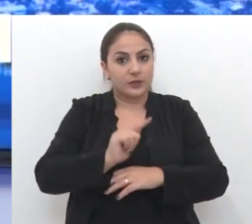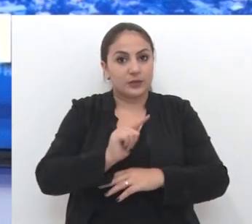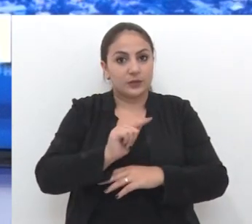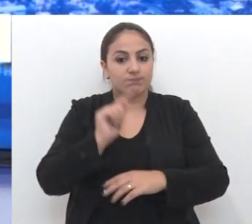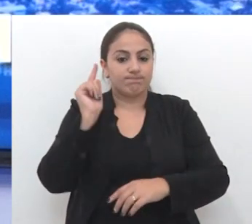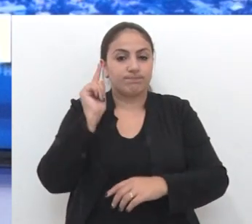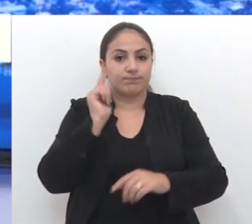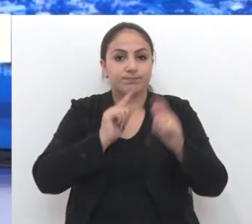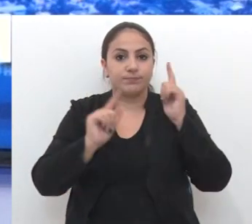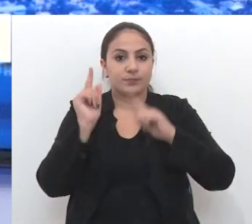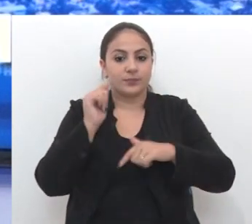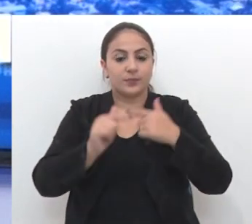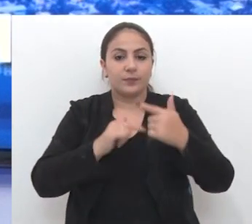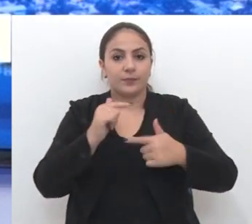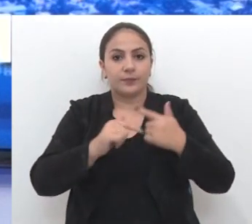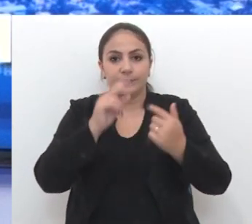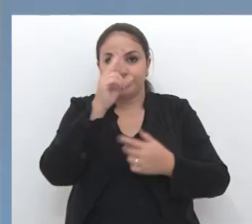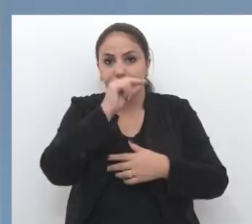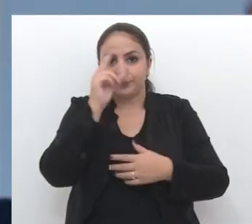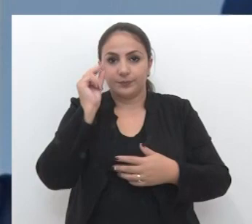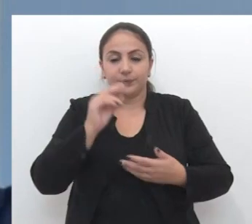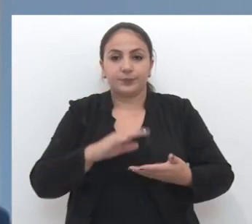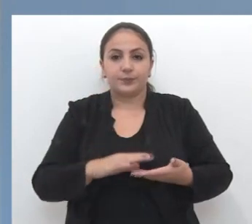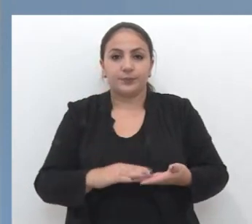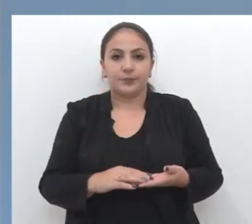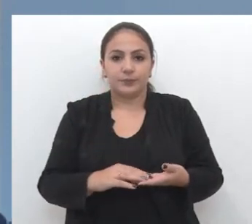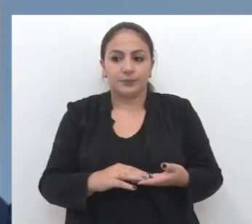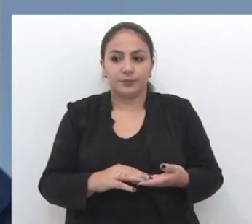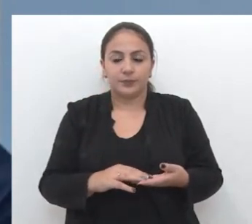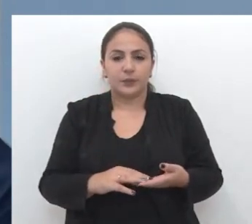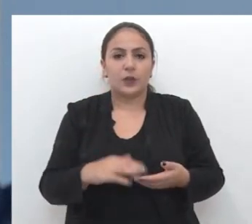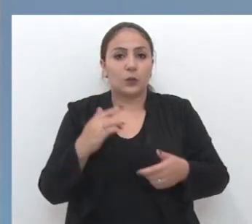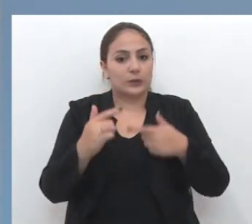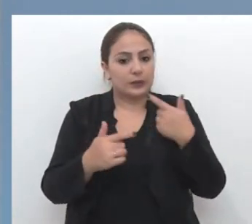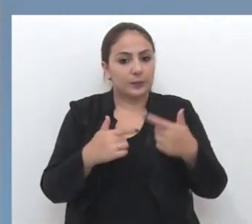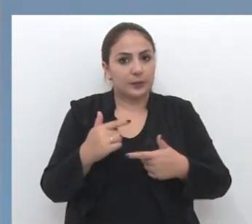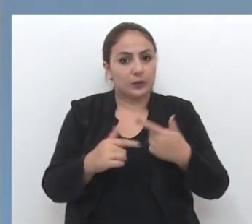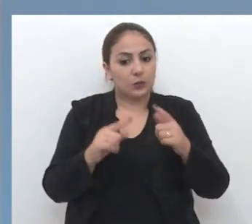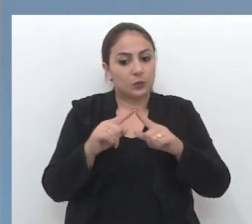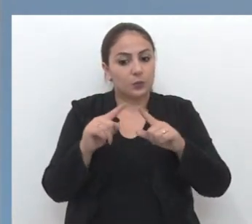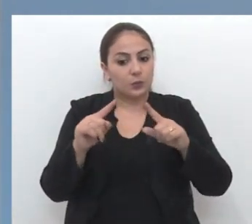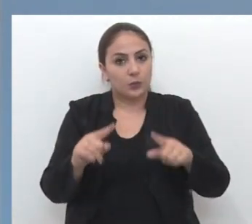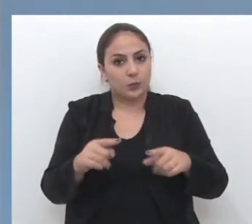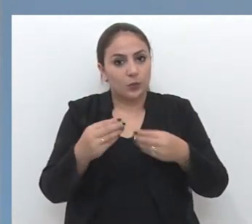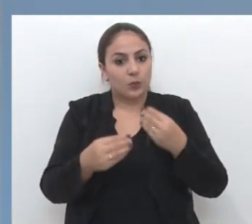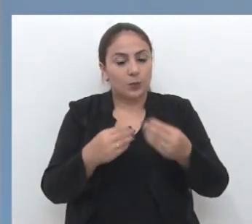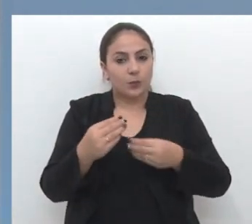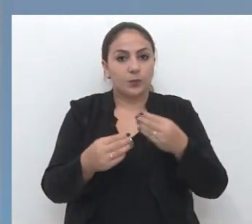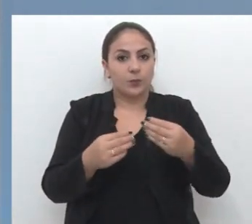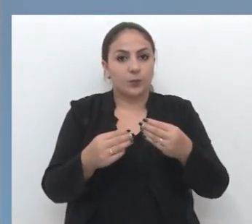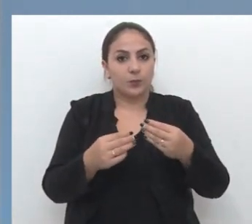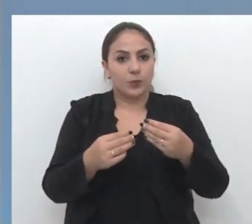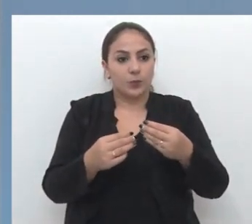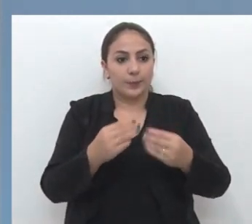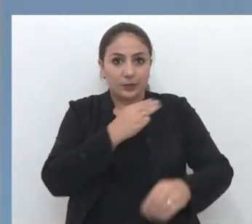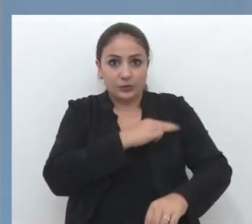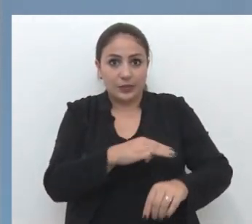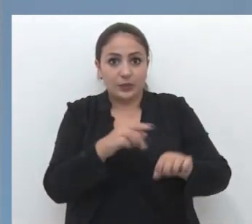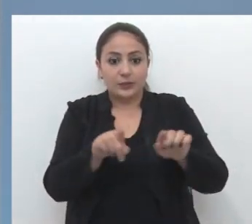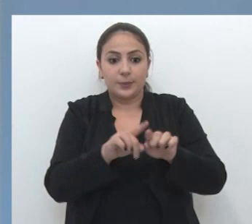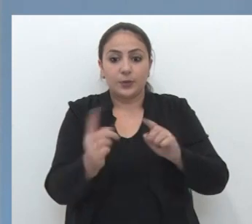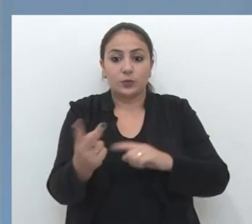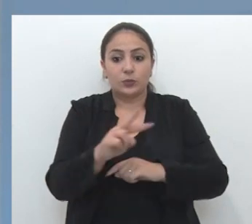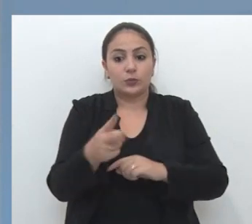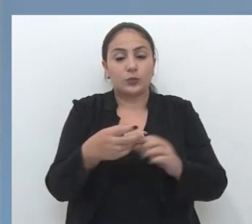vencimentos dos servidores municipais. Tanto o servidor público como o magistério, ambas as